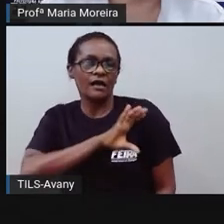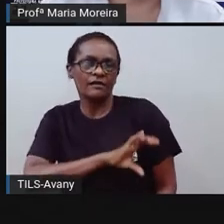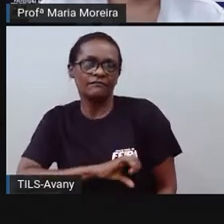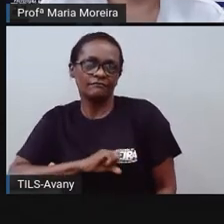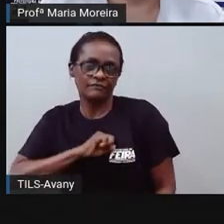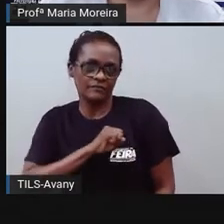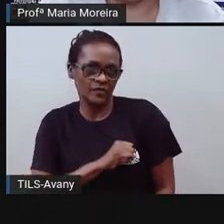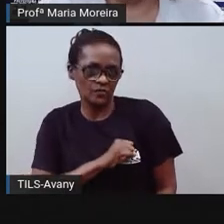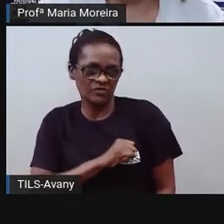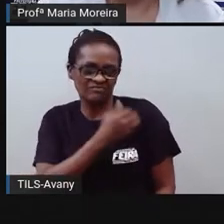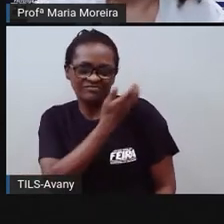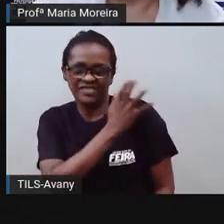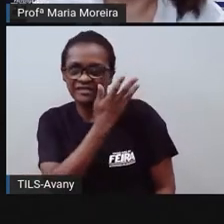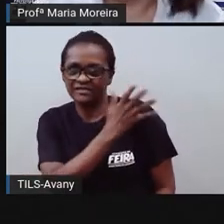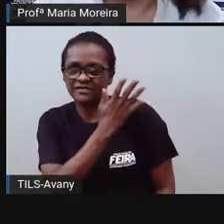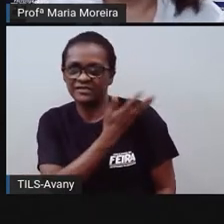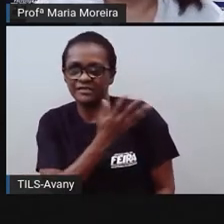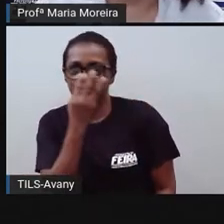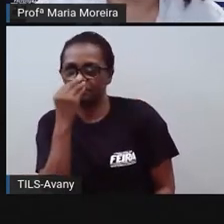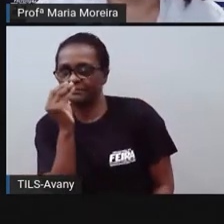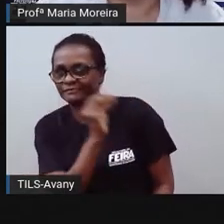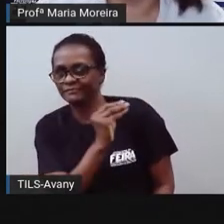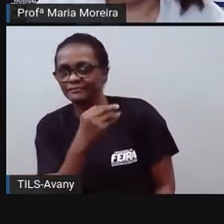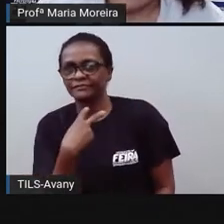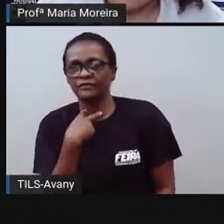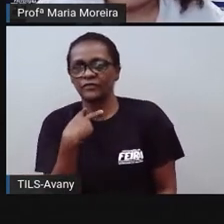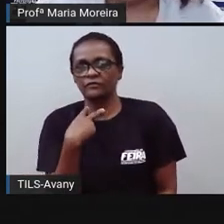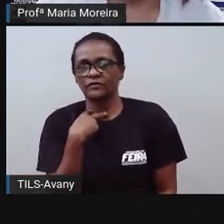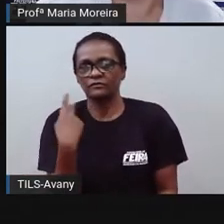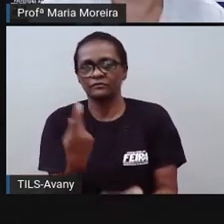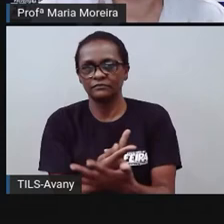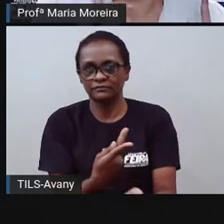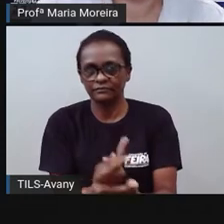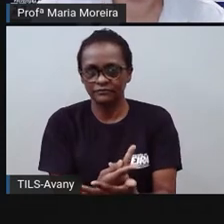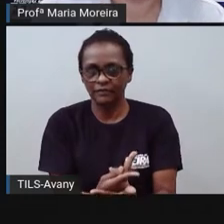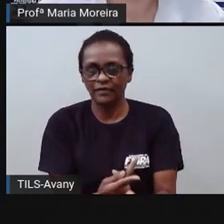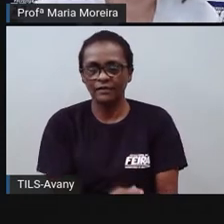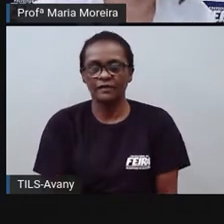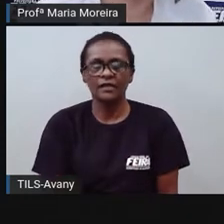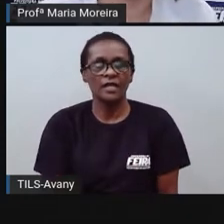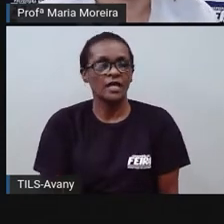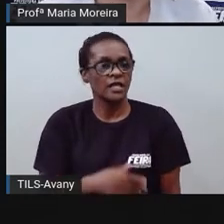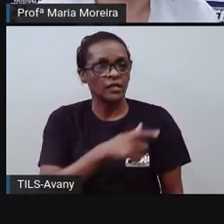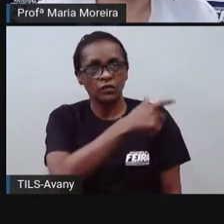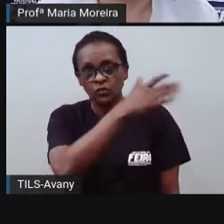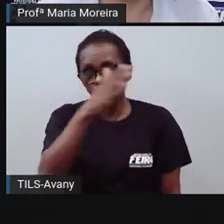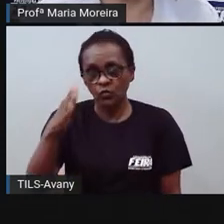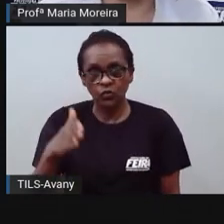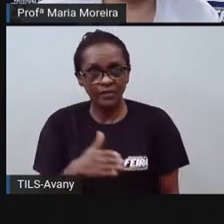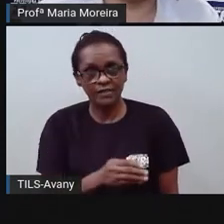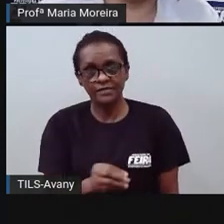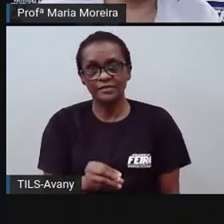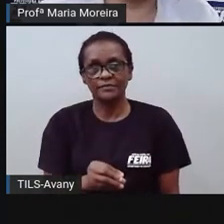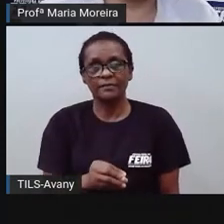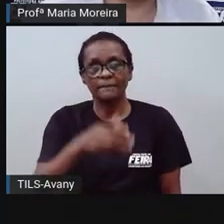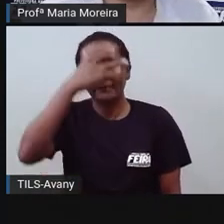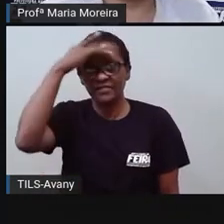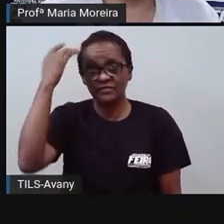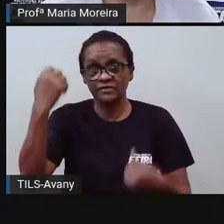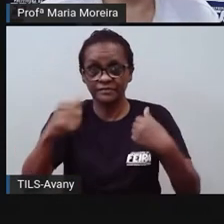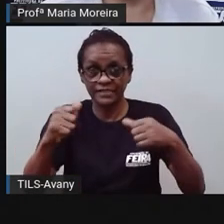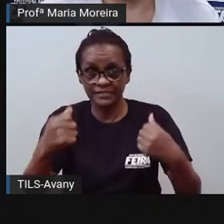e temos os mesmos direitos e os mesmos deveres, tá? Vamos lembrar disso aqui. Vamos seguindo.